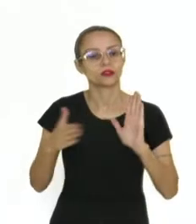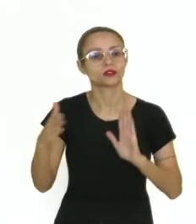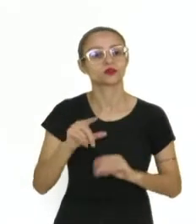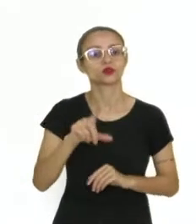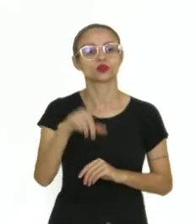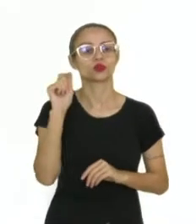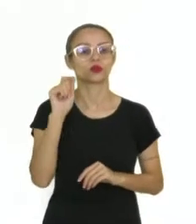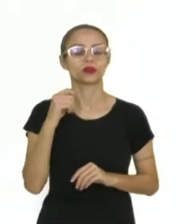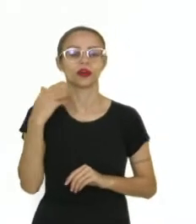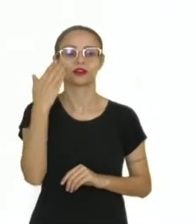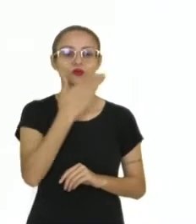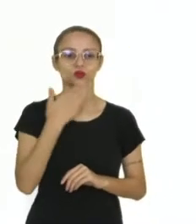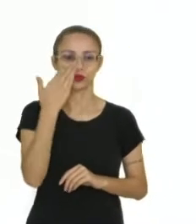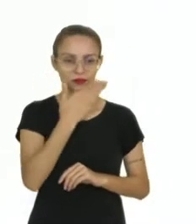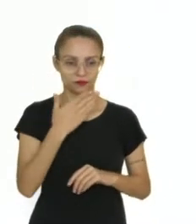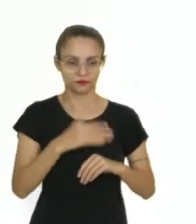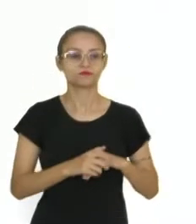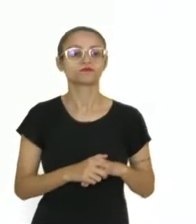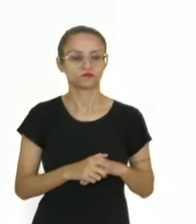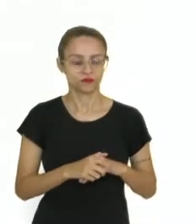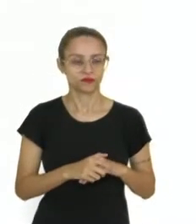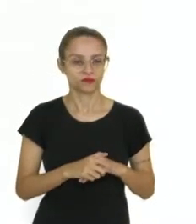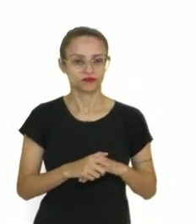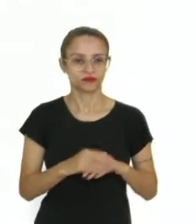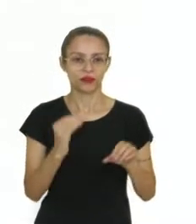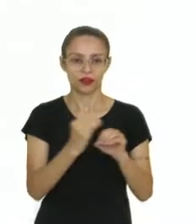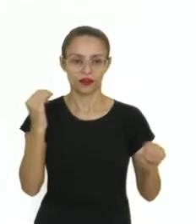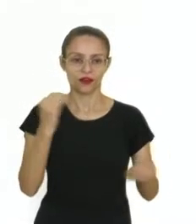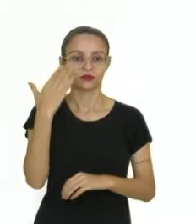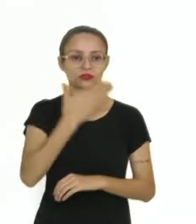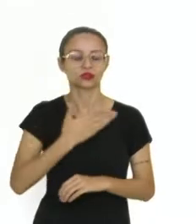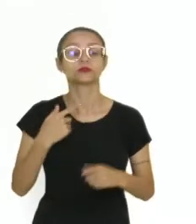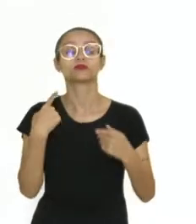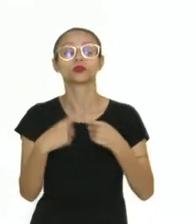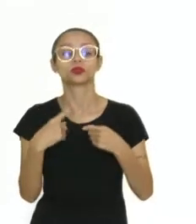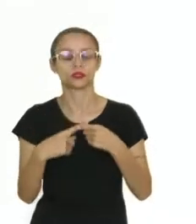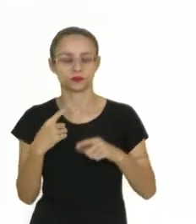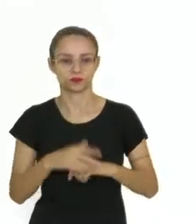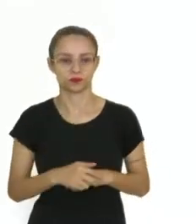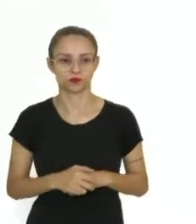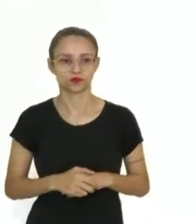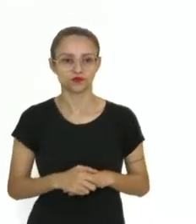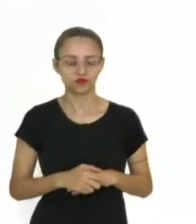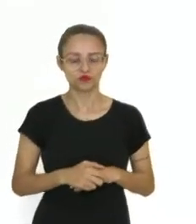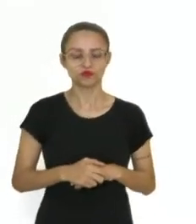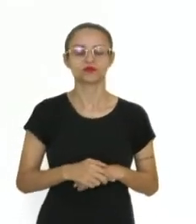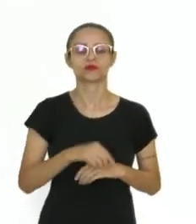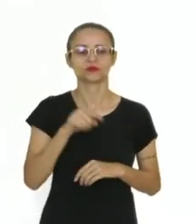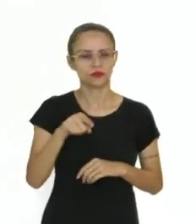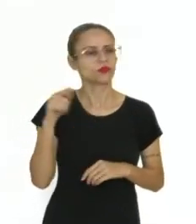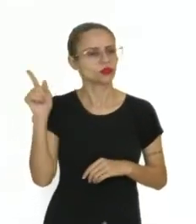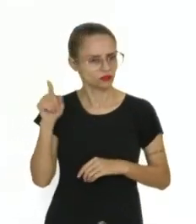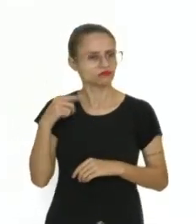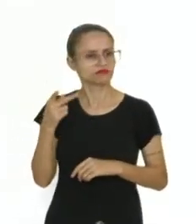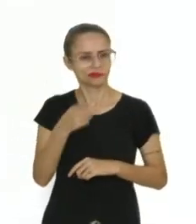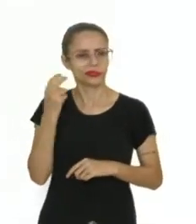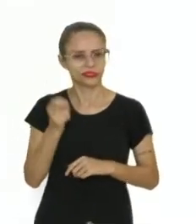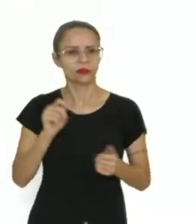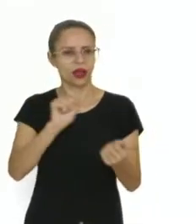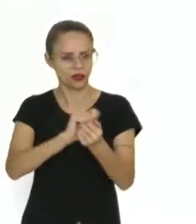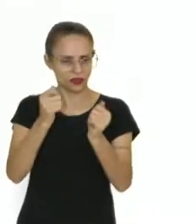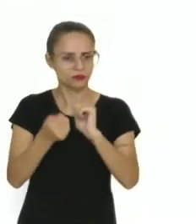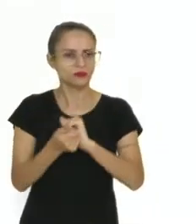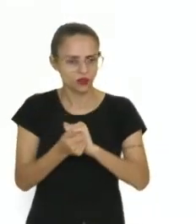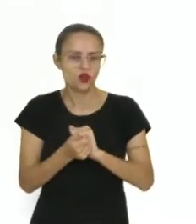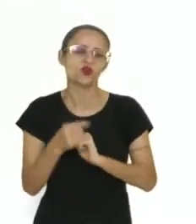eles escolheram o açúcar, a cana de açúcar. Por quê? Porque a cana de açúcar, eles perceberam que se adaptou bem,